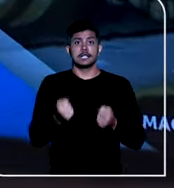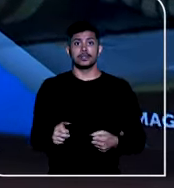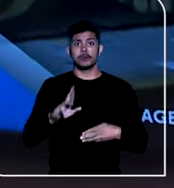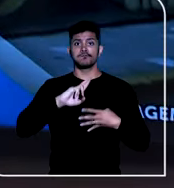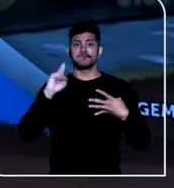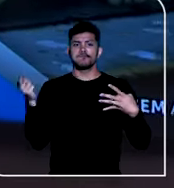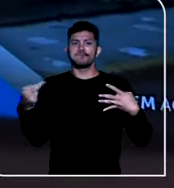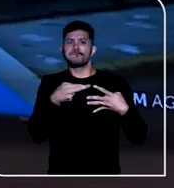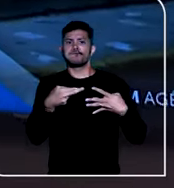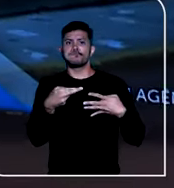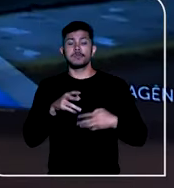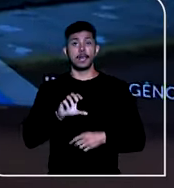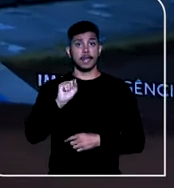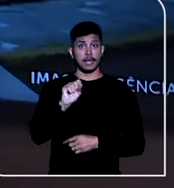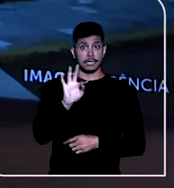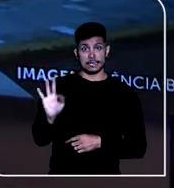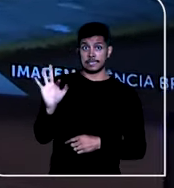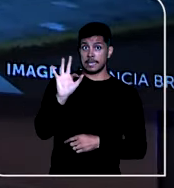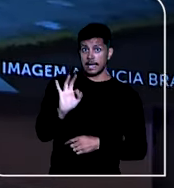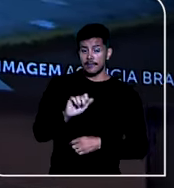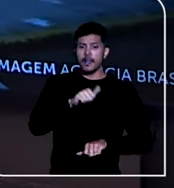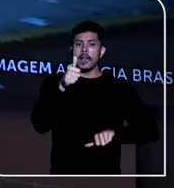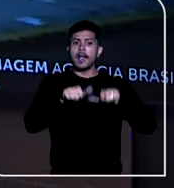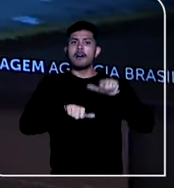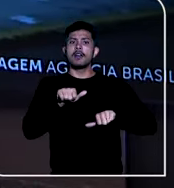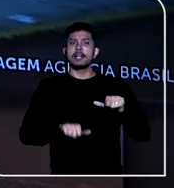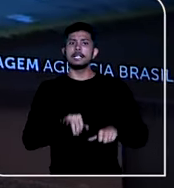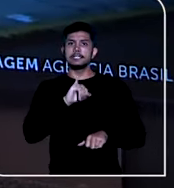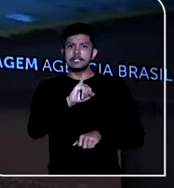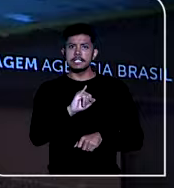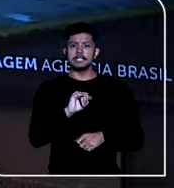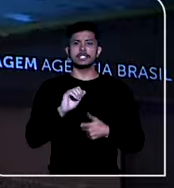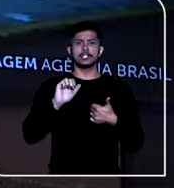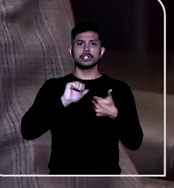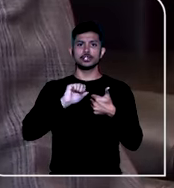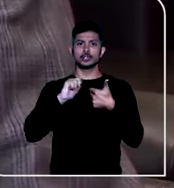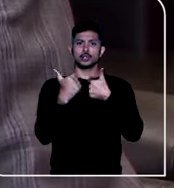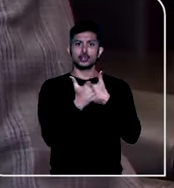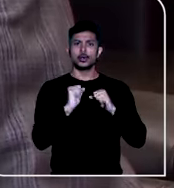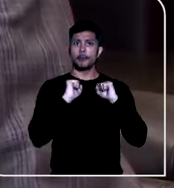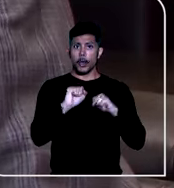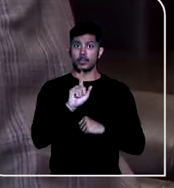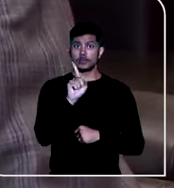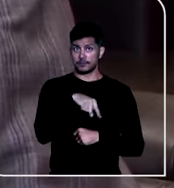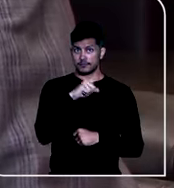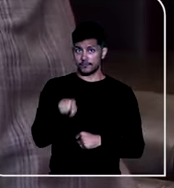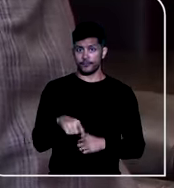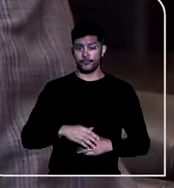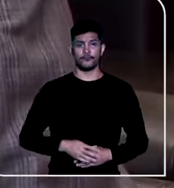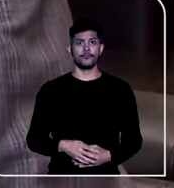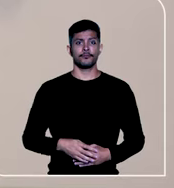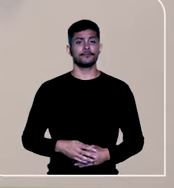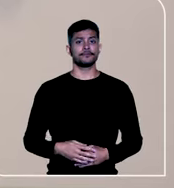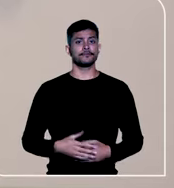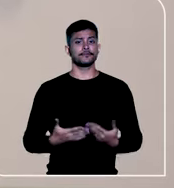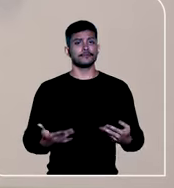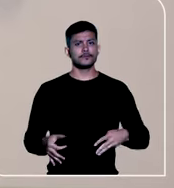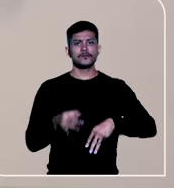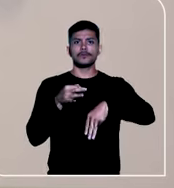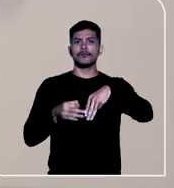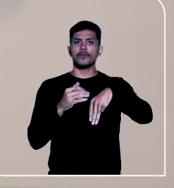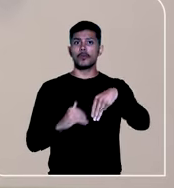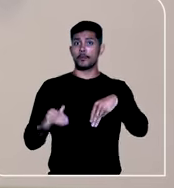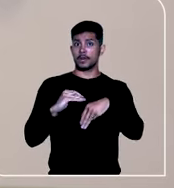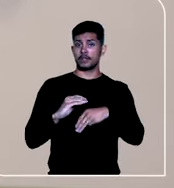para que o Supremo Tribunal Federal examine a anulação do júri. O ministro Og Fernandes, vice-presidente do STJ,